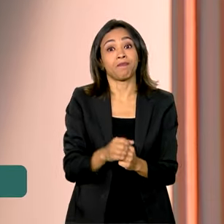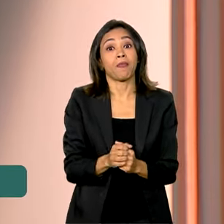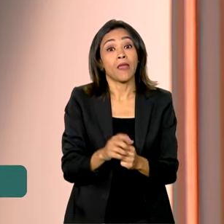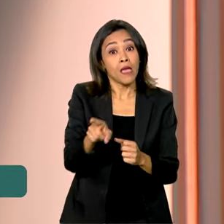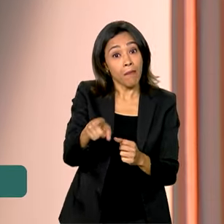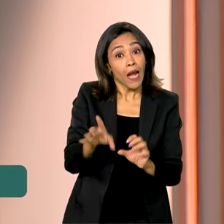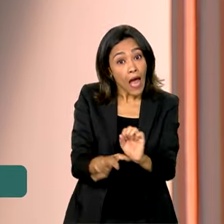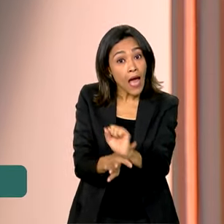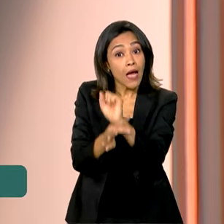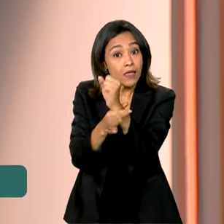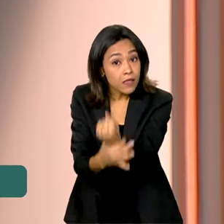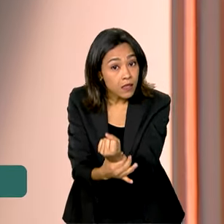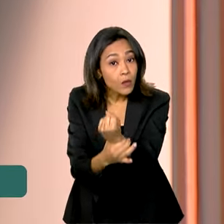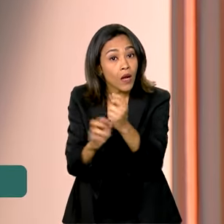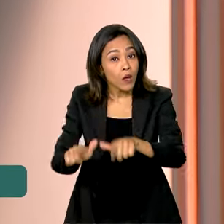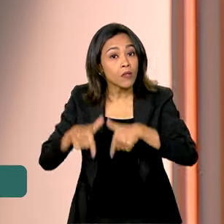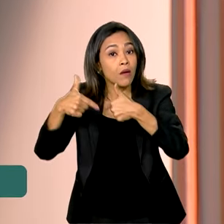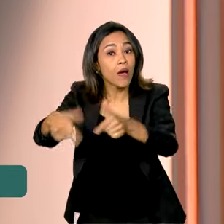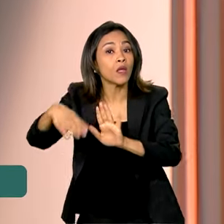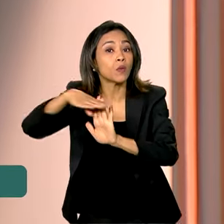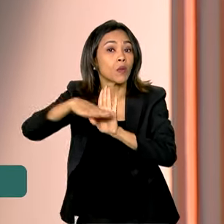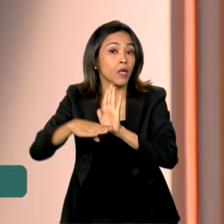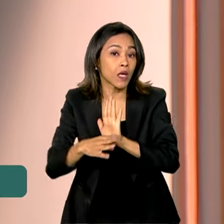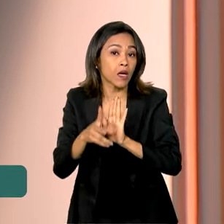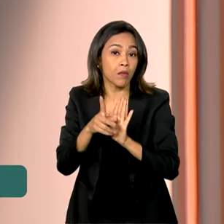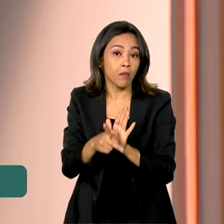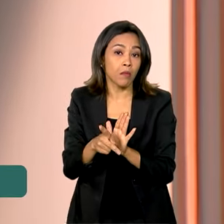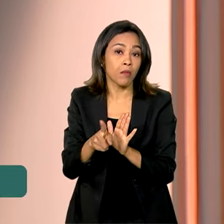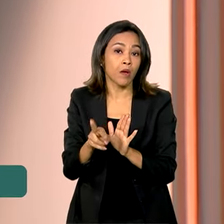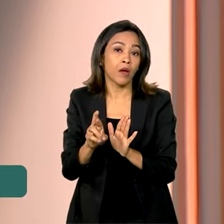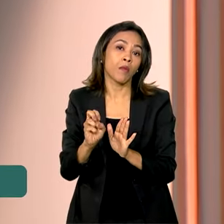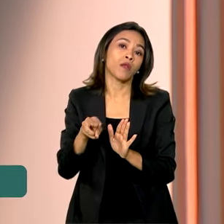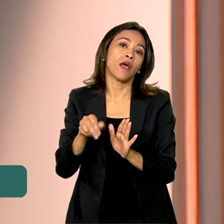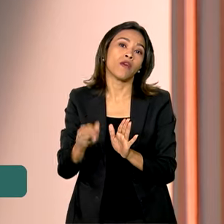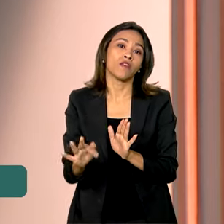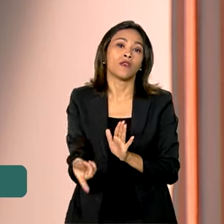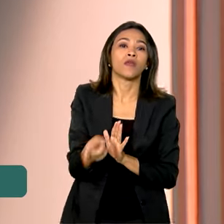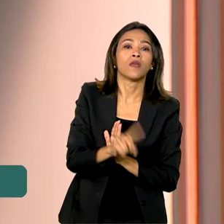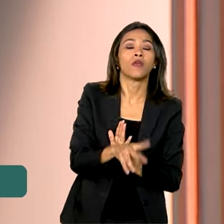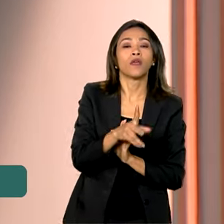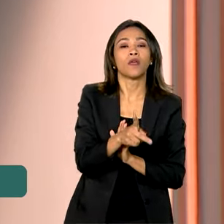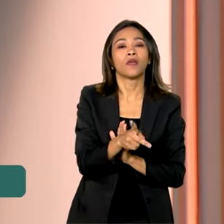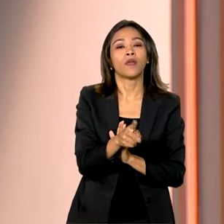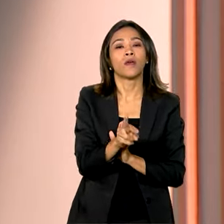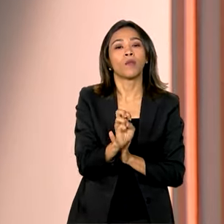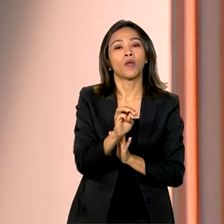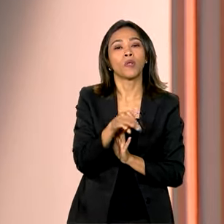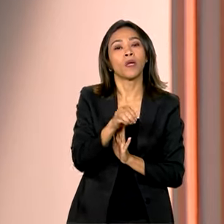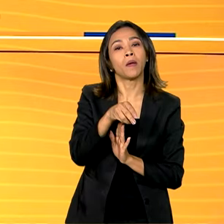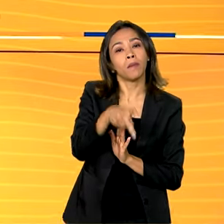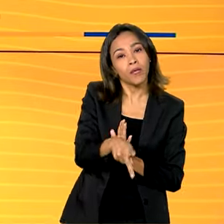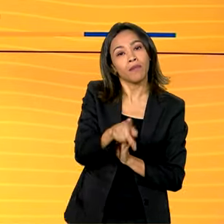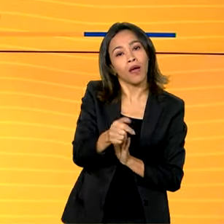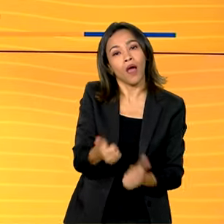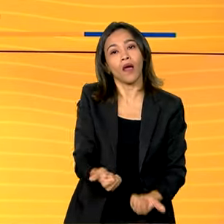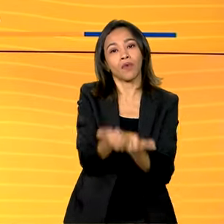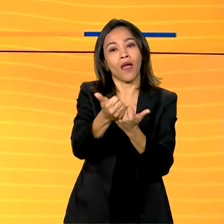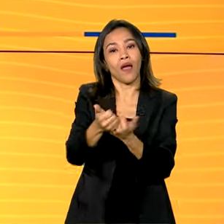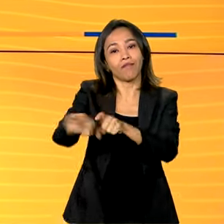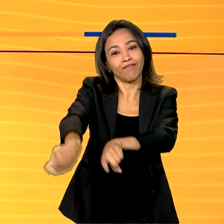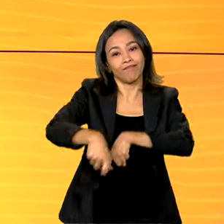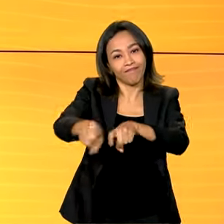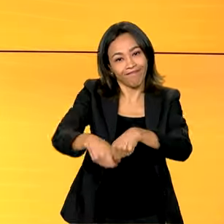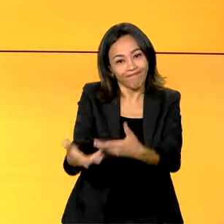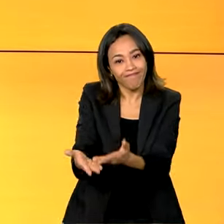operações no Estado, do Pronaf e do Pronamp, o Programa Nacional de Apoio ao Médio Produtor Rural. O